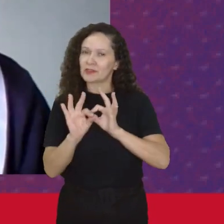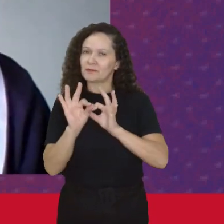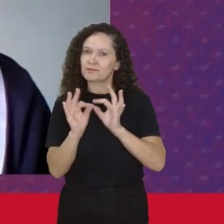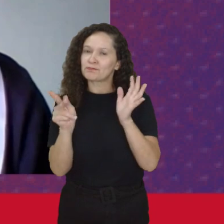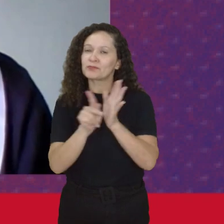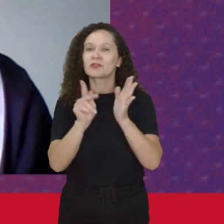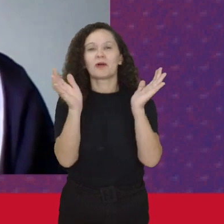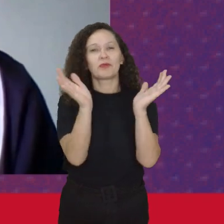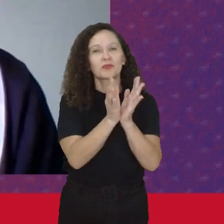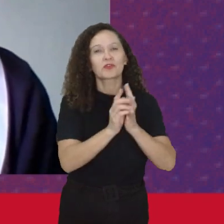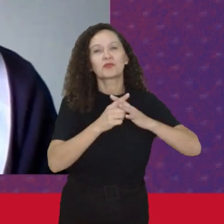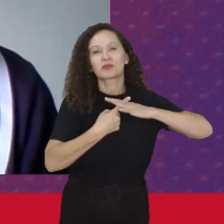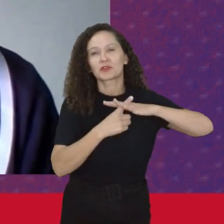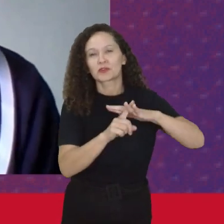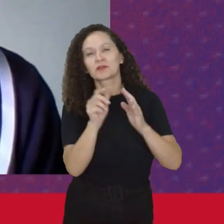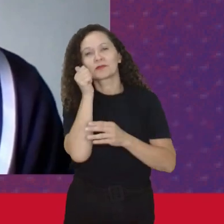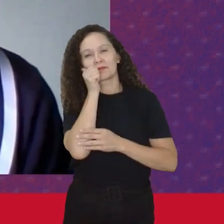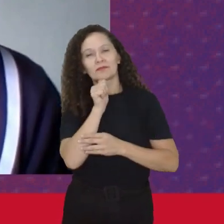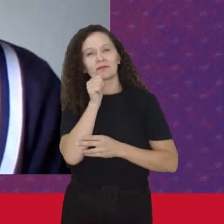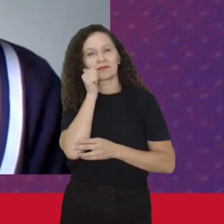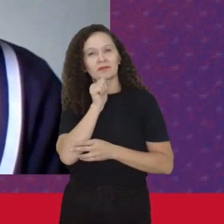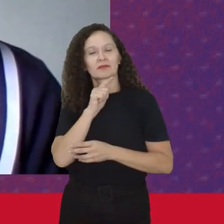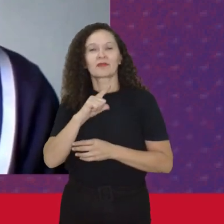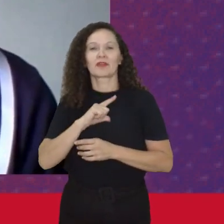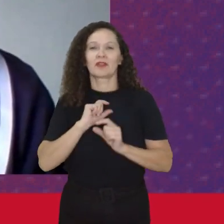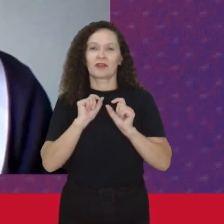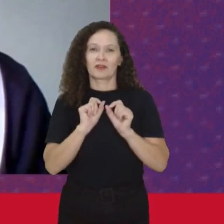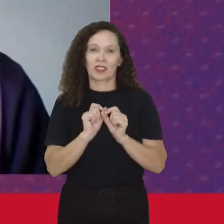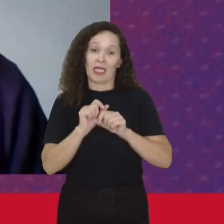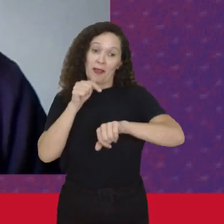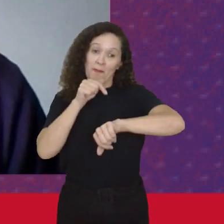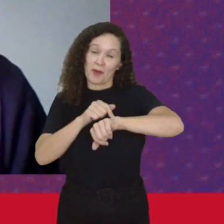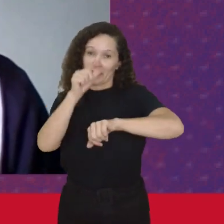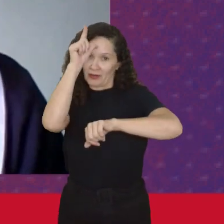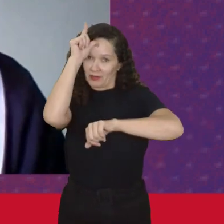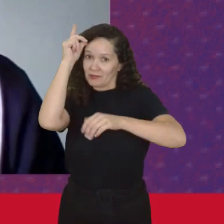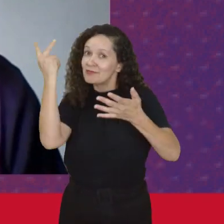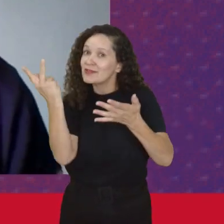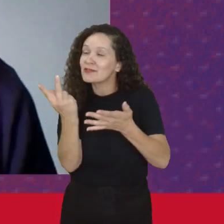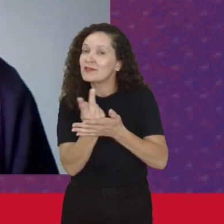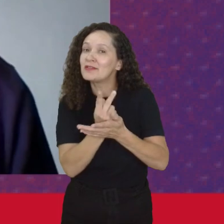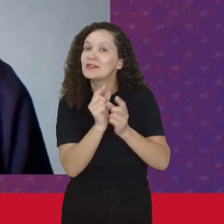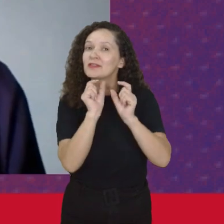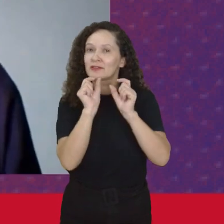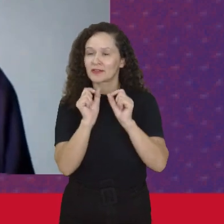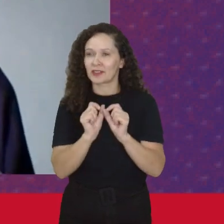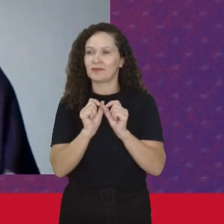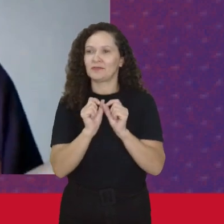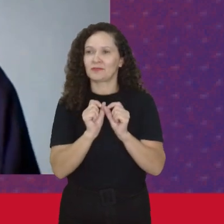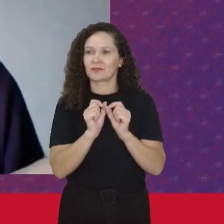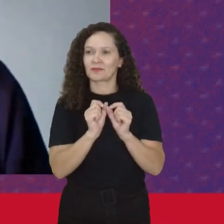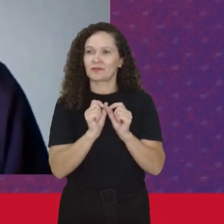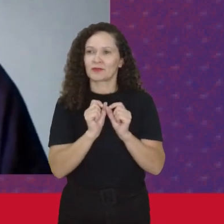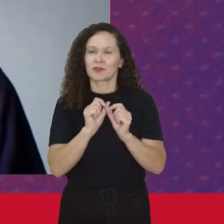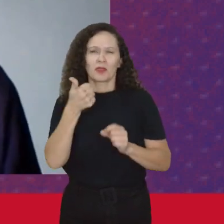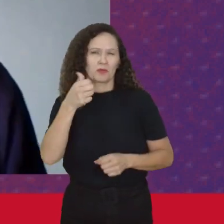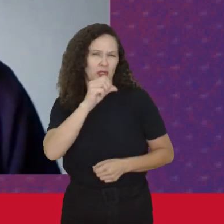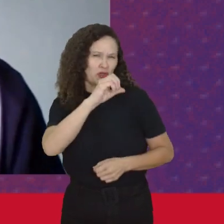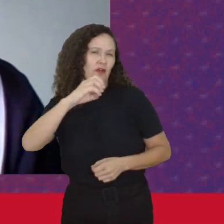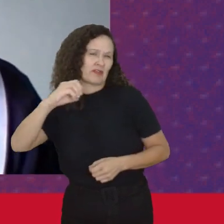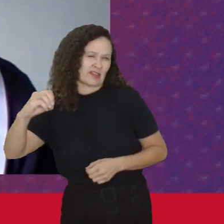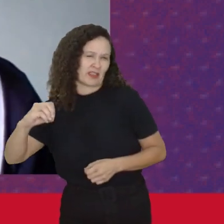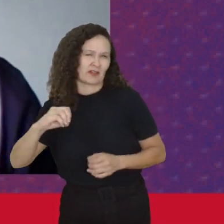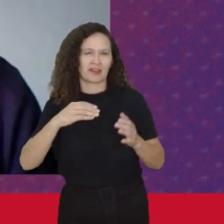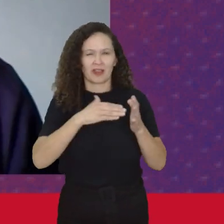mulheres Socialistas Que eram Naquele momento Estava Isso lá Em 1900 Até